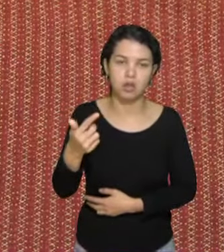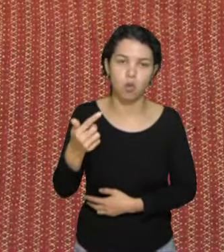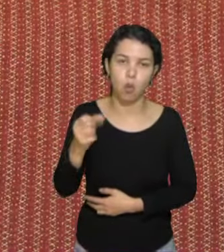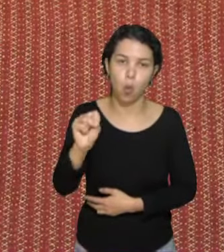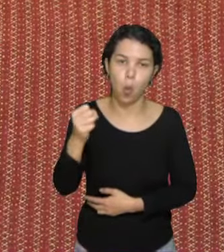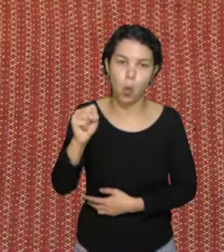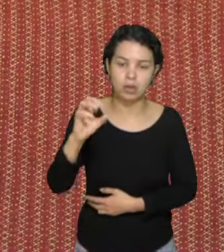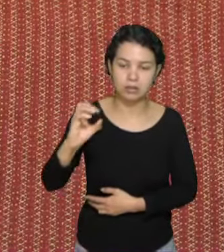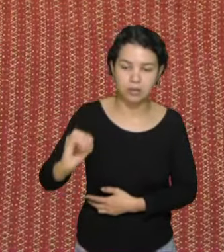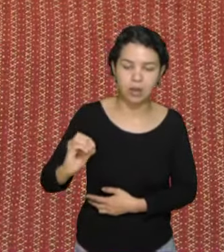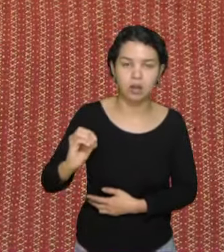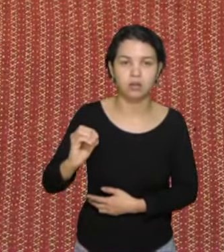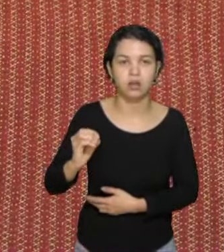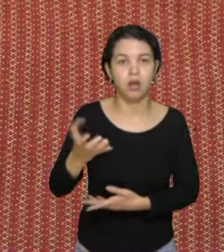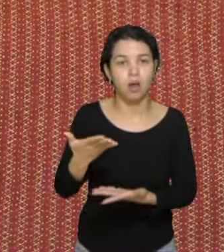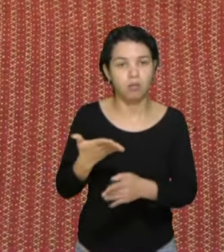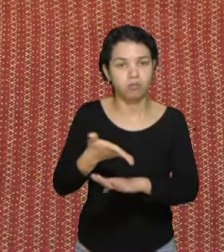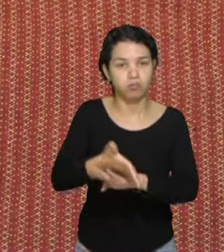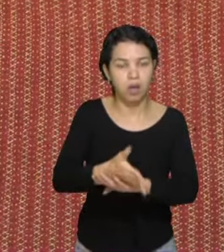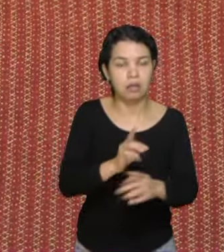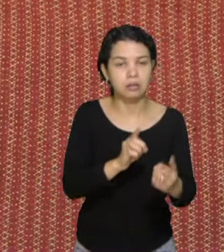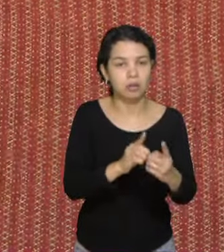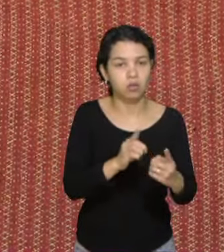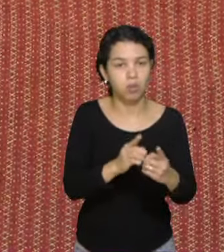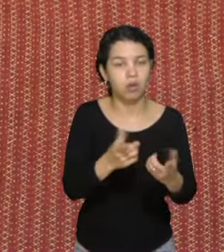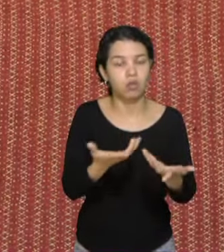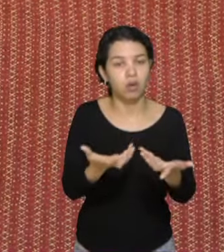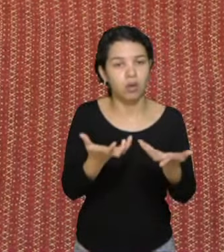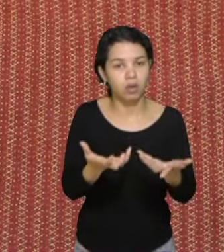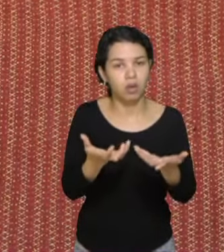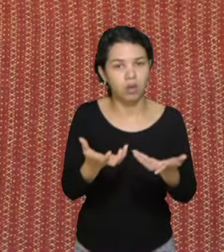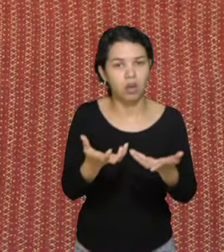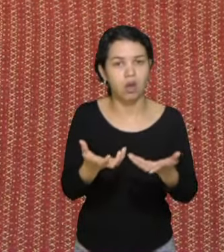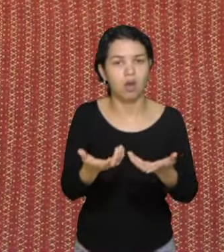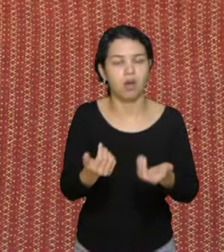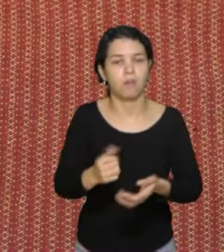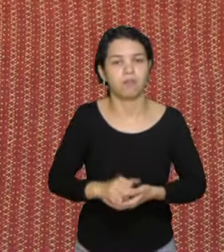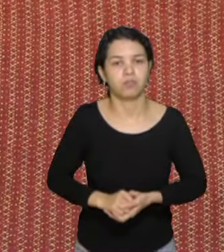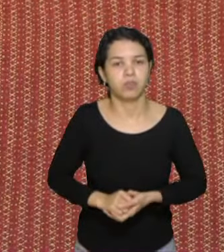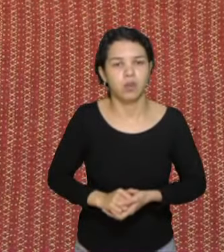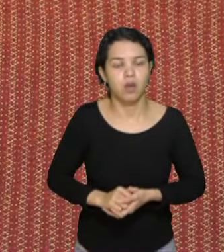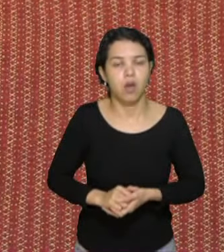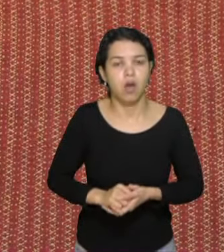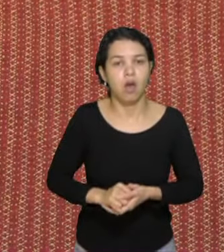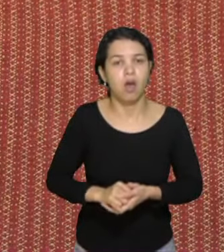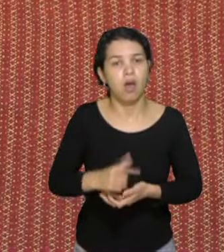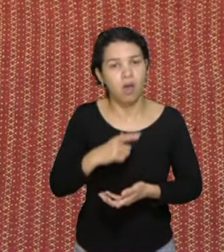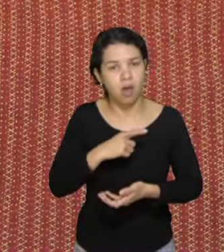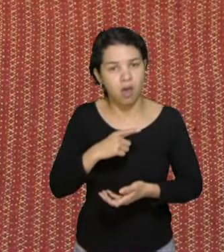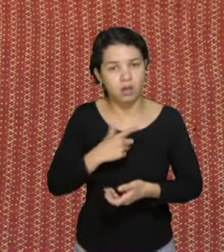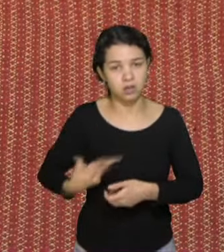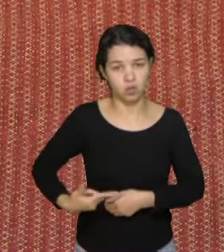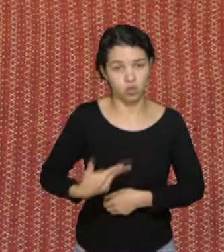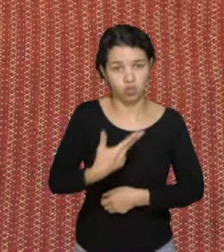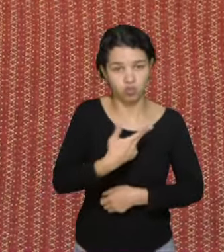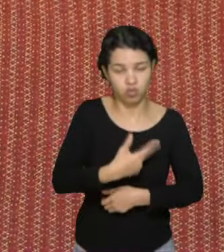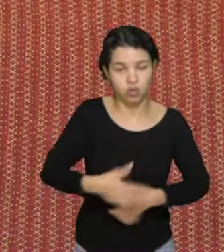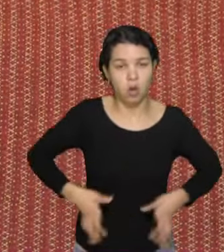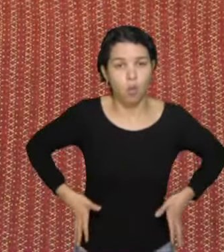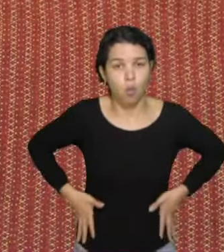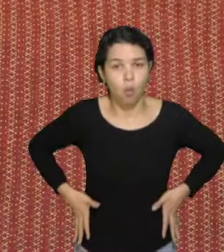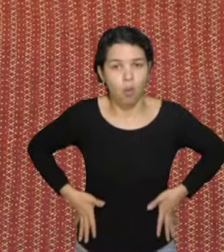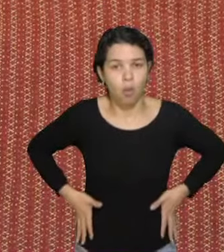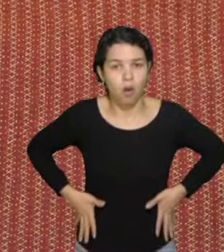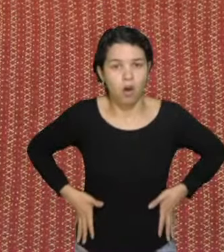buscando o atendimento através de uma prótese, para colocar o quadril, no joelho e assim por diante. Uma dor intensa,